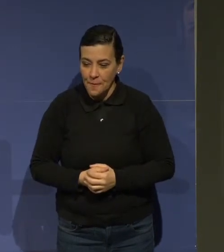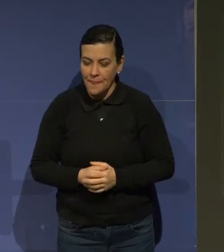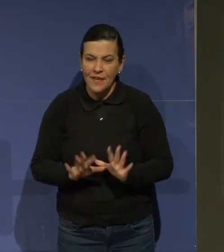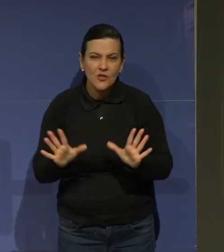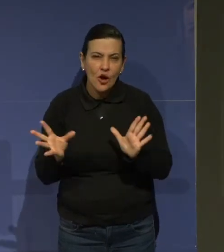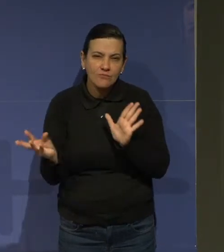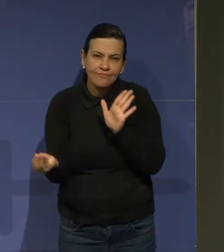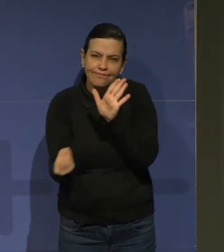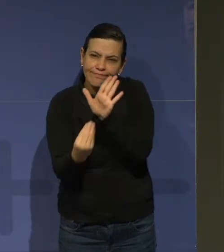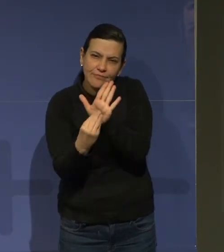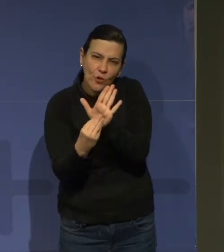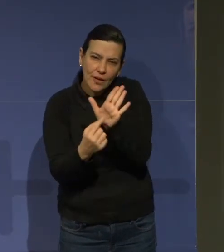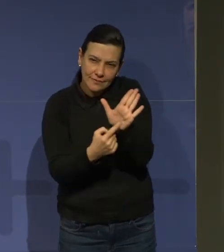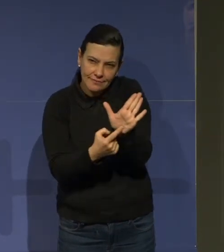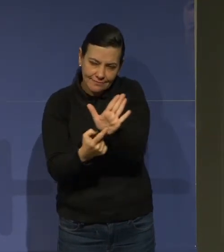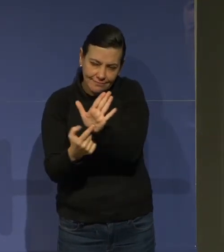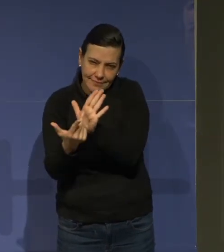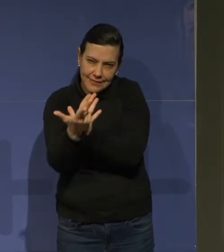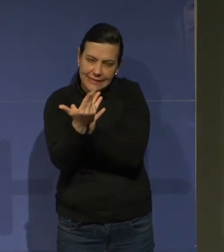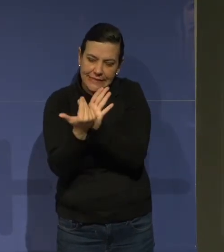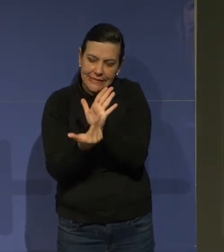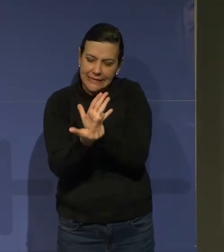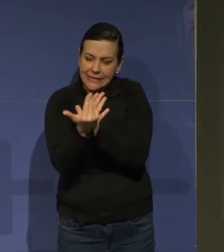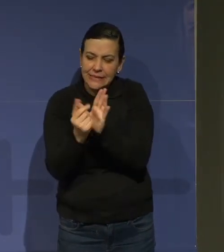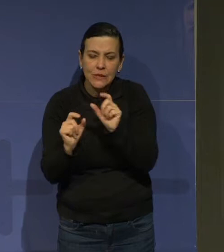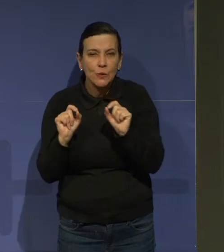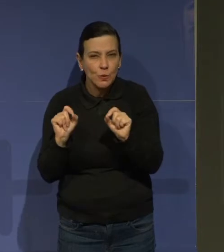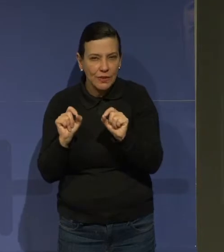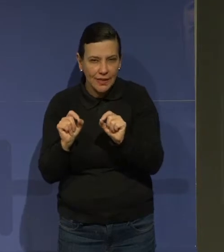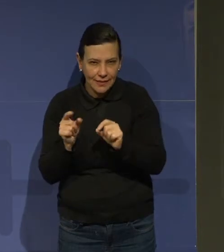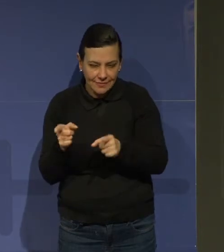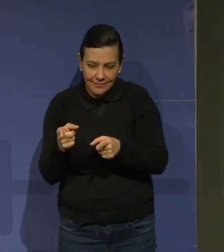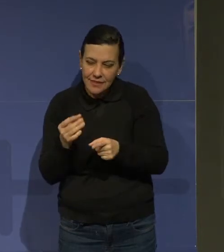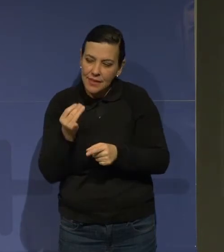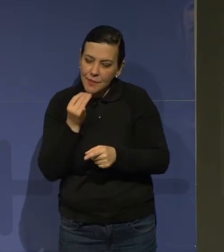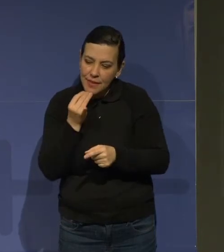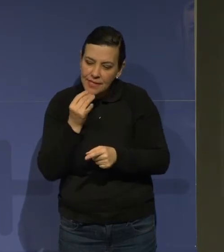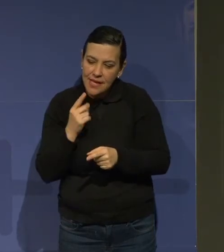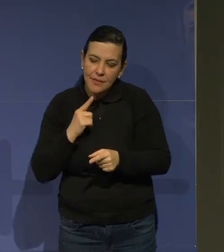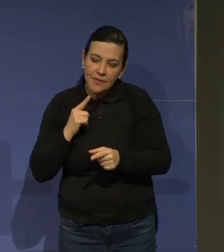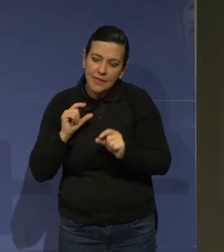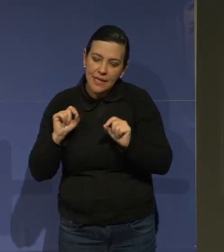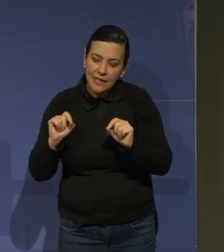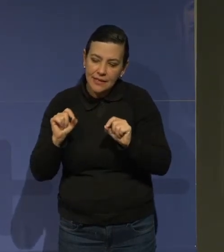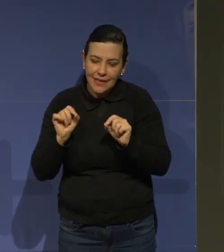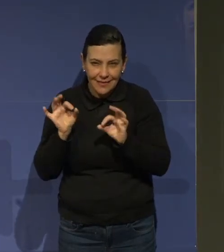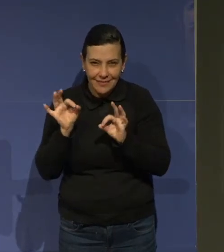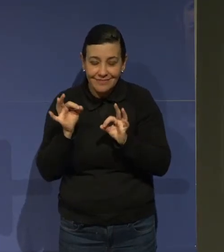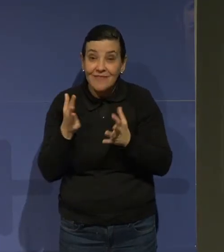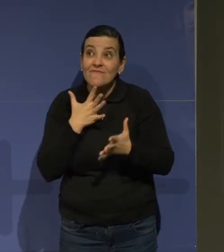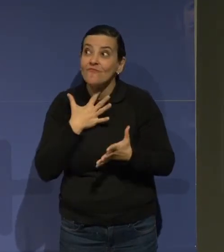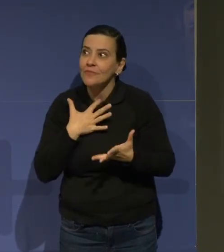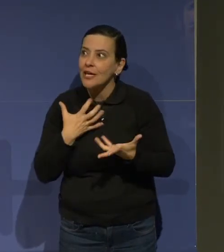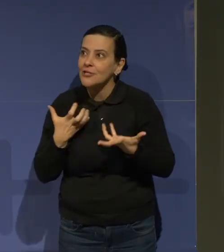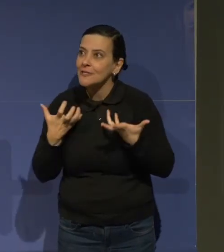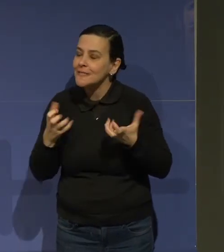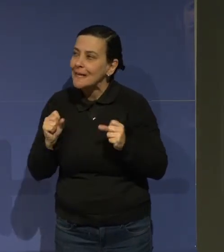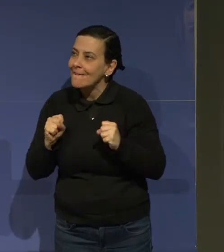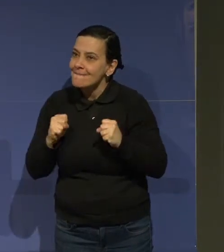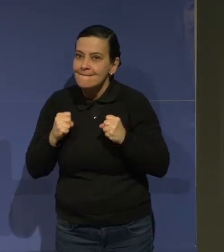isso porque... São esses elementos, esses recursos, essa vontade de fazer, essa